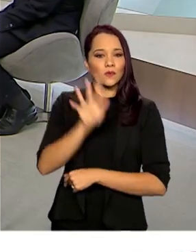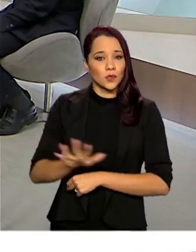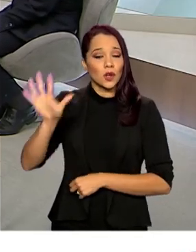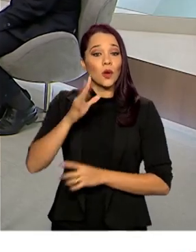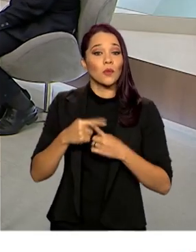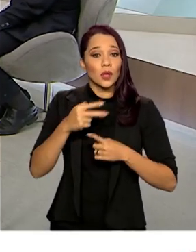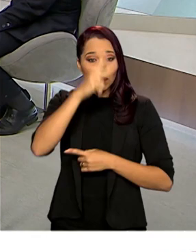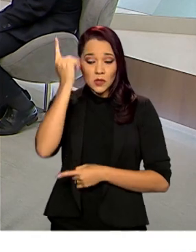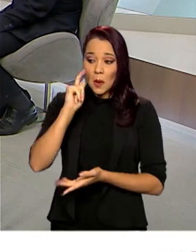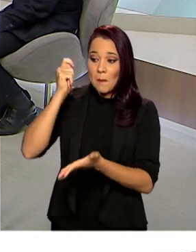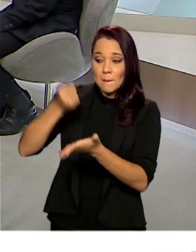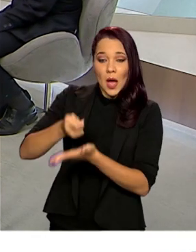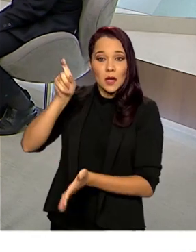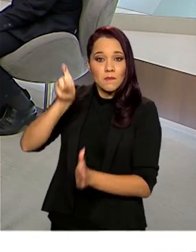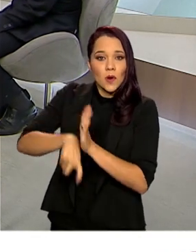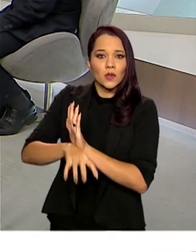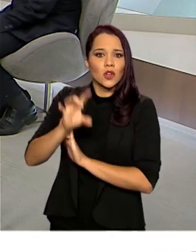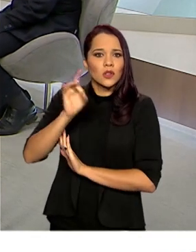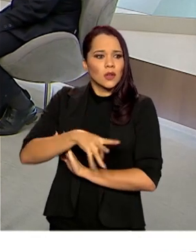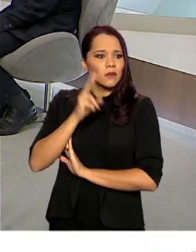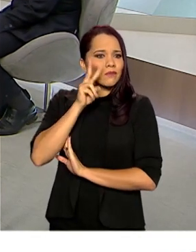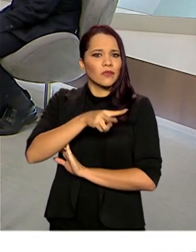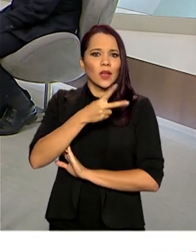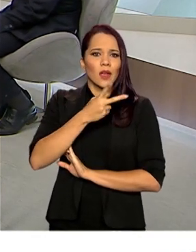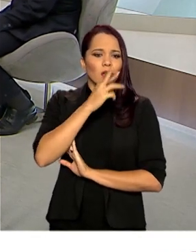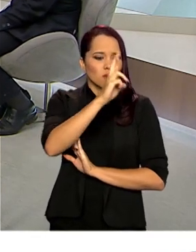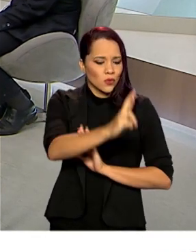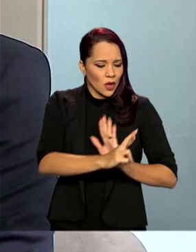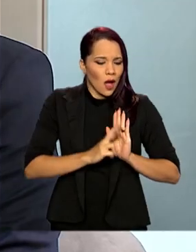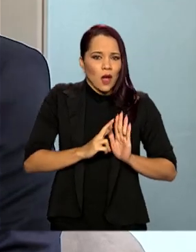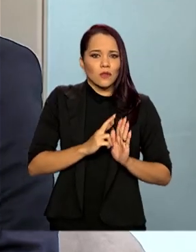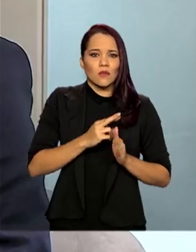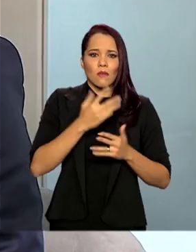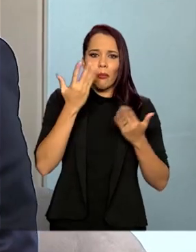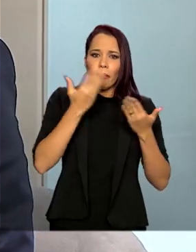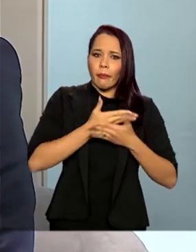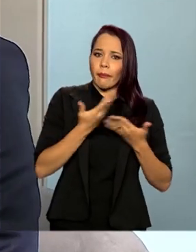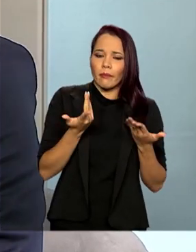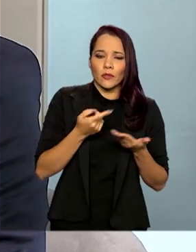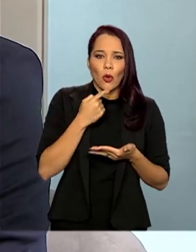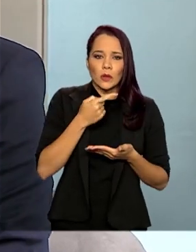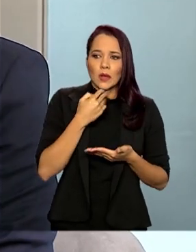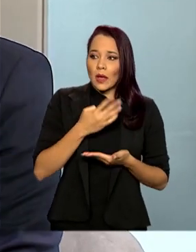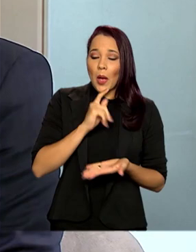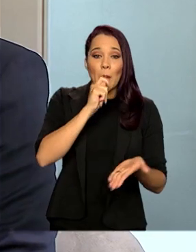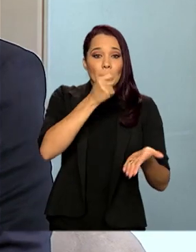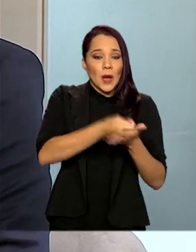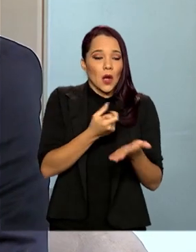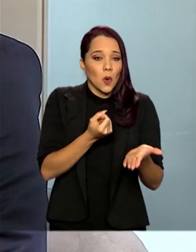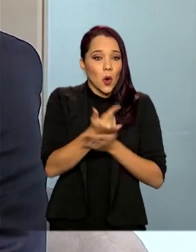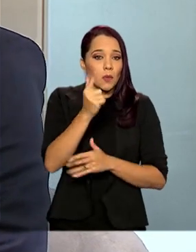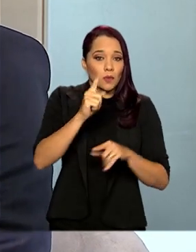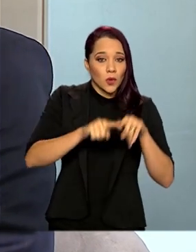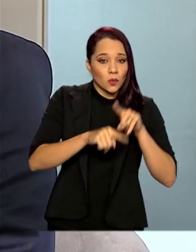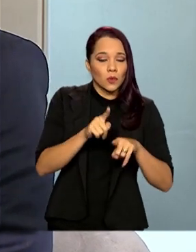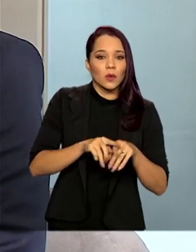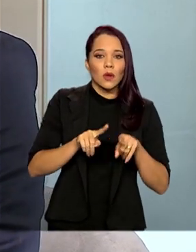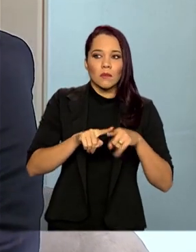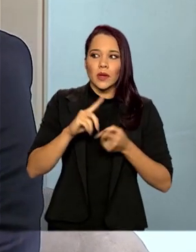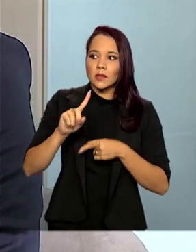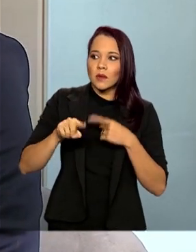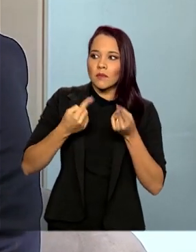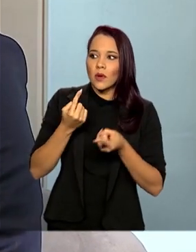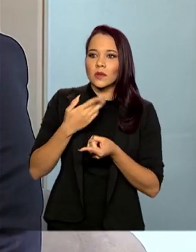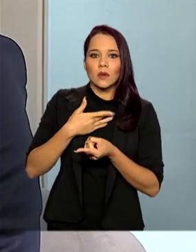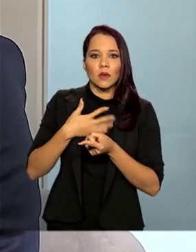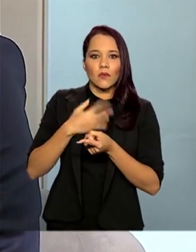porque as pessoas pagam imposto, mas elas não veem aquele imposto invisível, você não sente quando você paga ou compra um produto, mas você sente